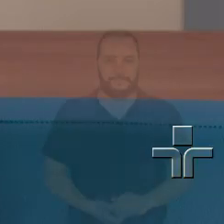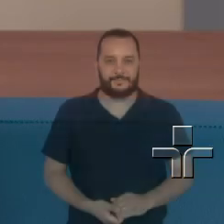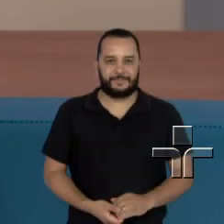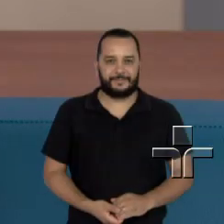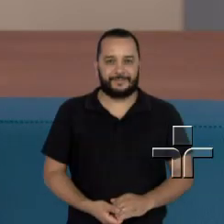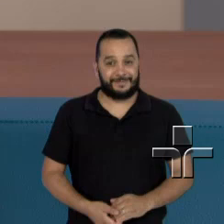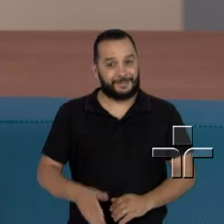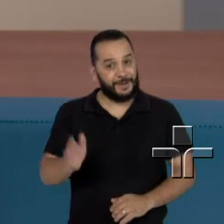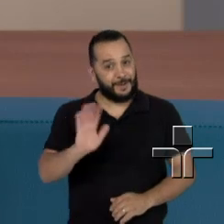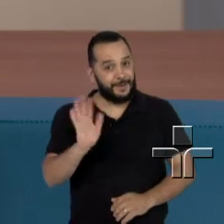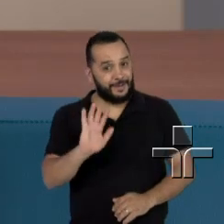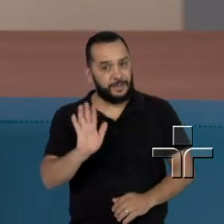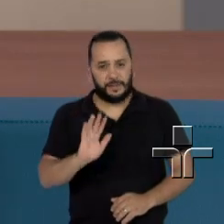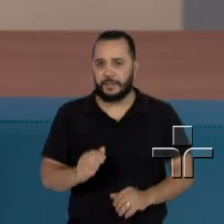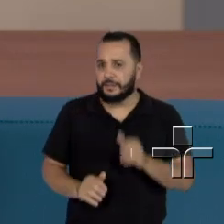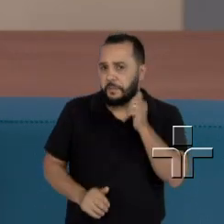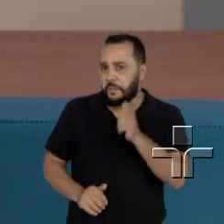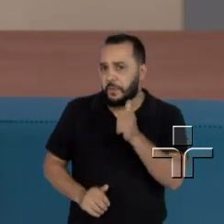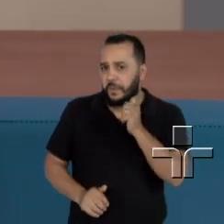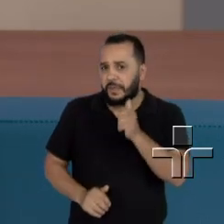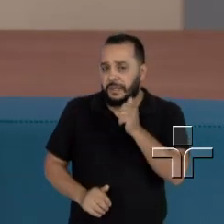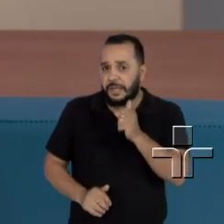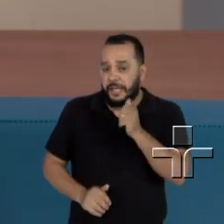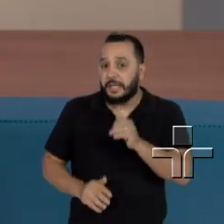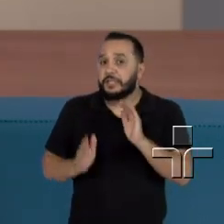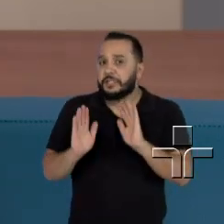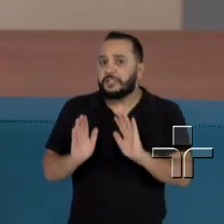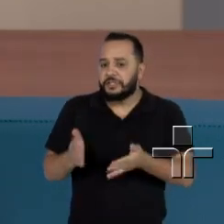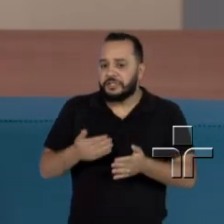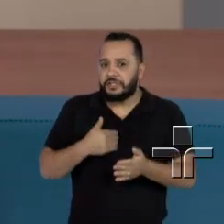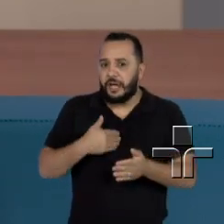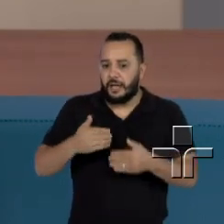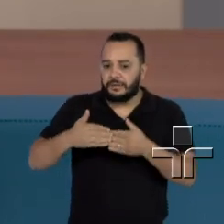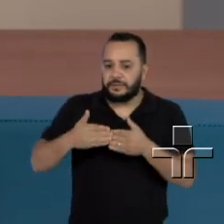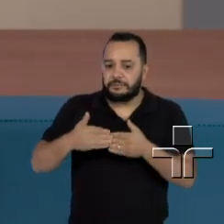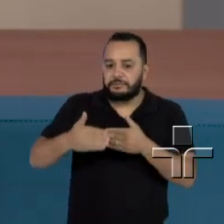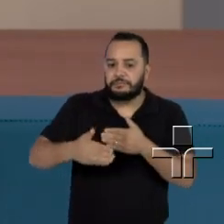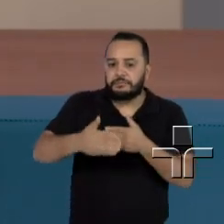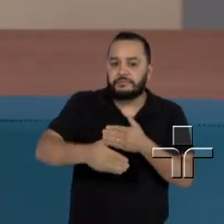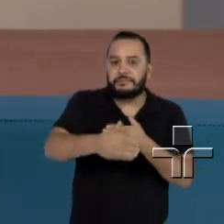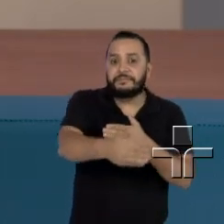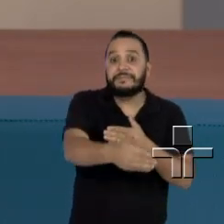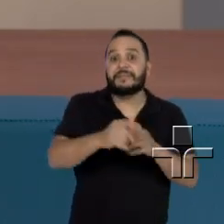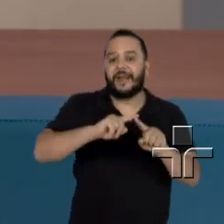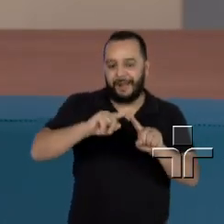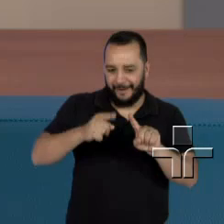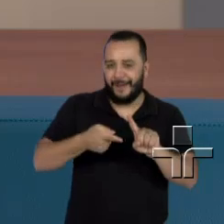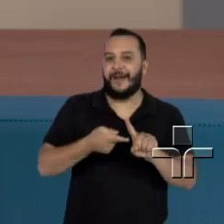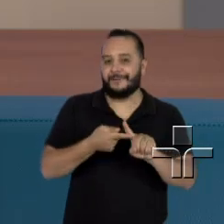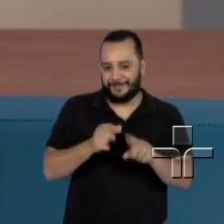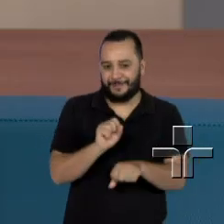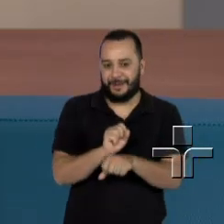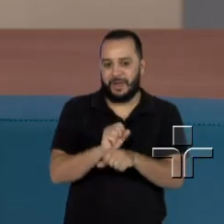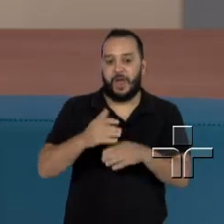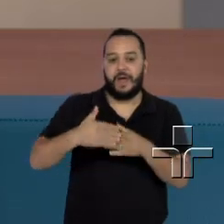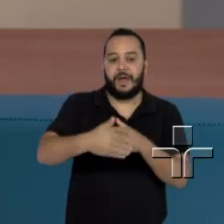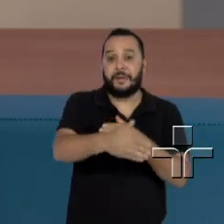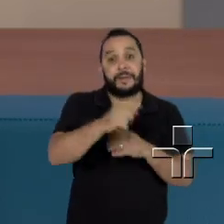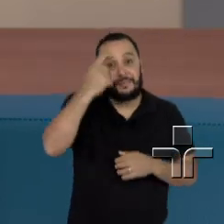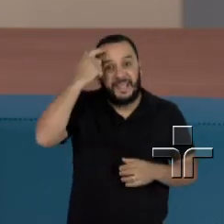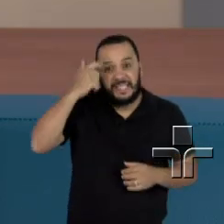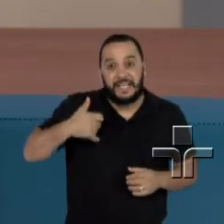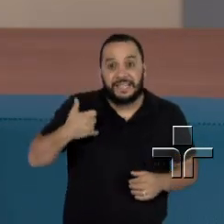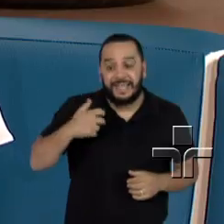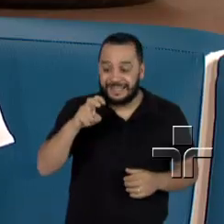Olá, as mulheres têm adiado cada vez mais a maternidade, a gente já sabe, né? Mas imagina engravidar depois dos